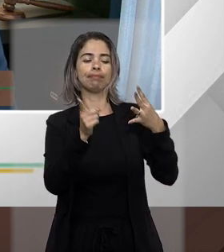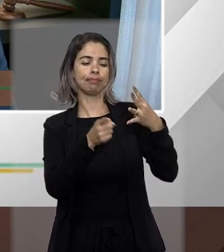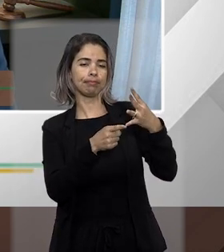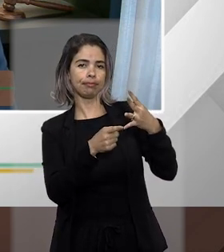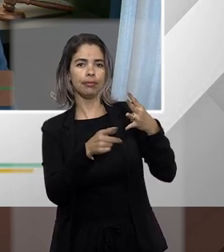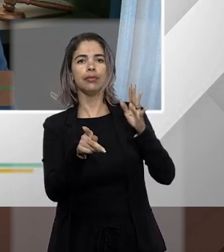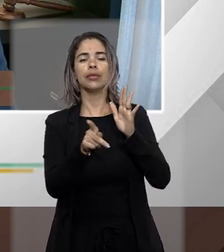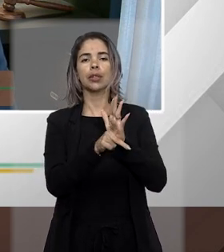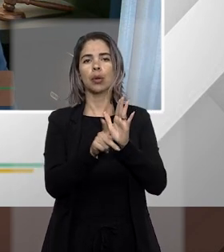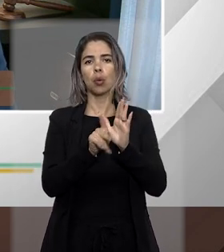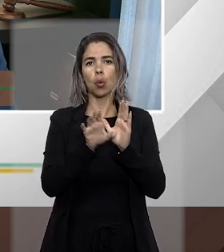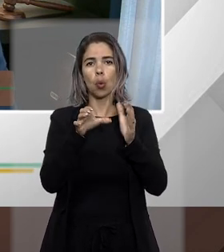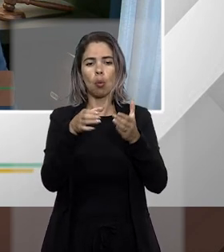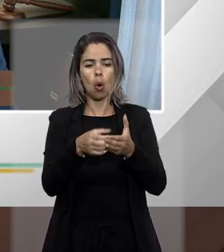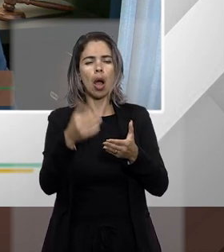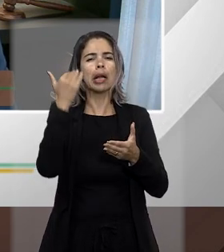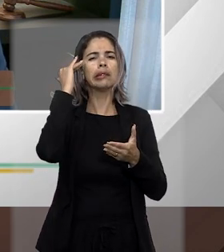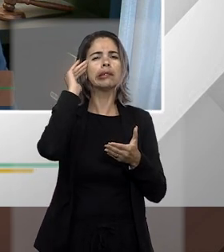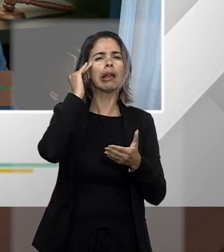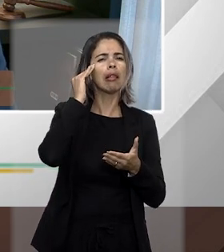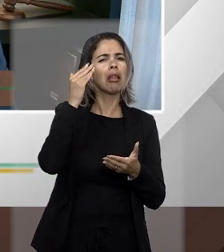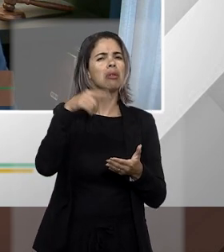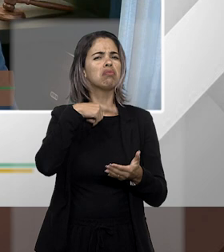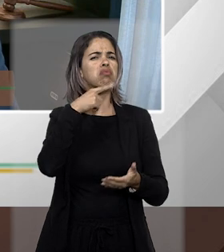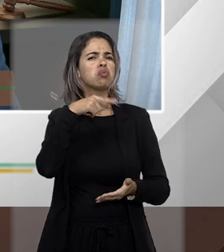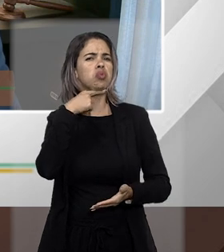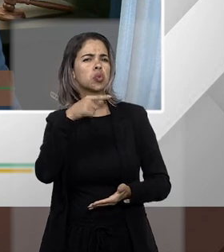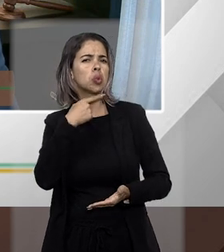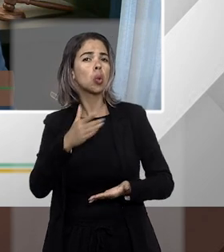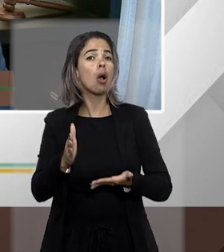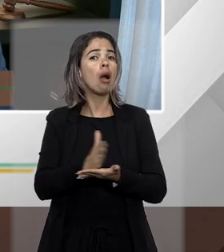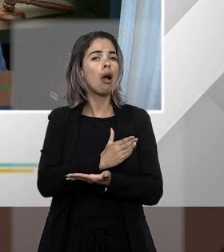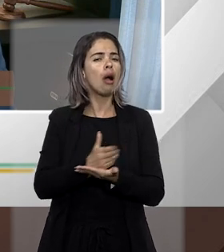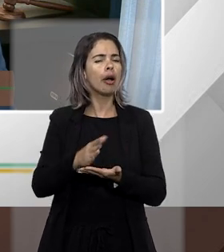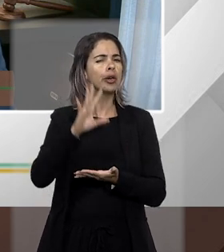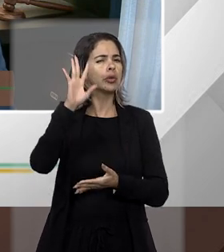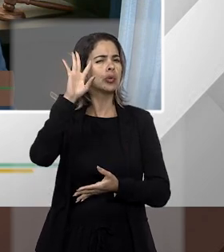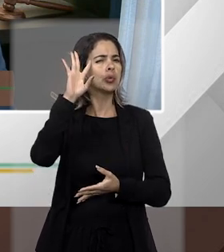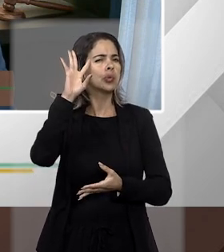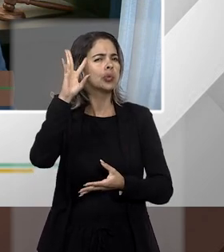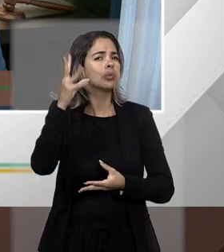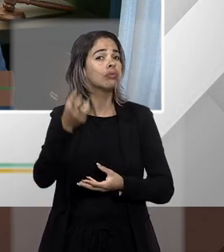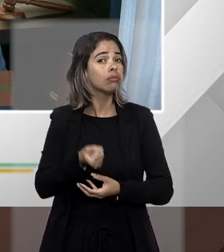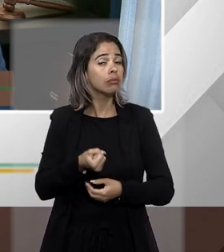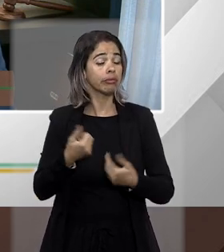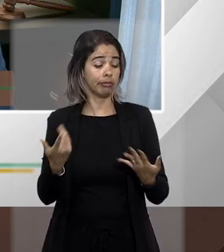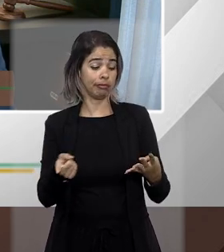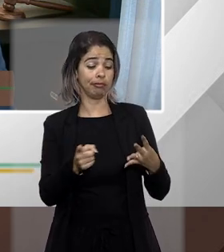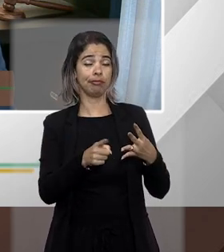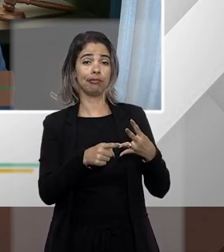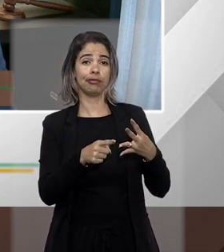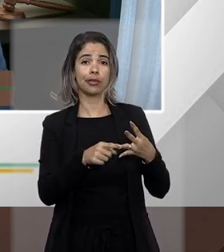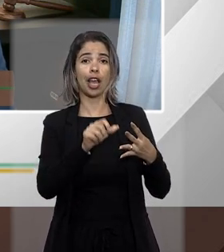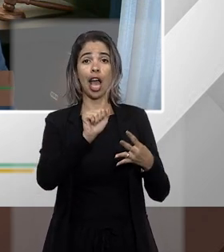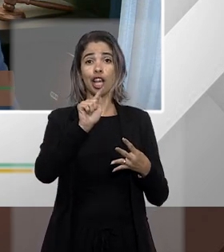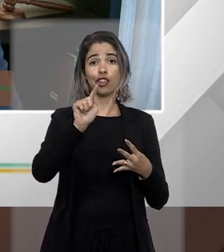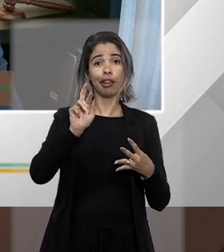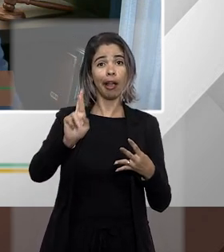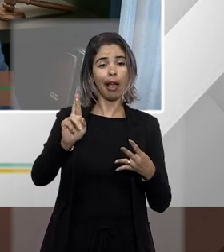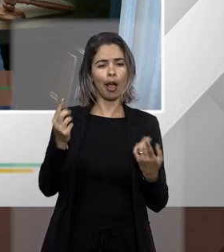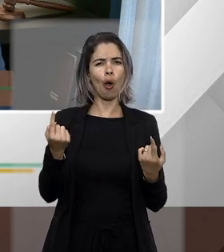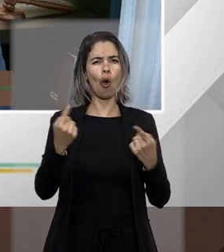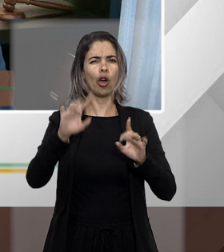alguma questão da conteúdo da decisão cabe agravo de instrumento contra uma decisão interlocutória